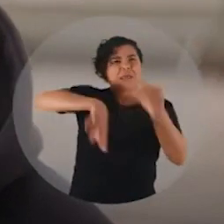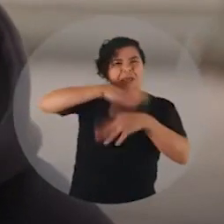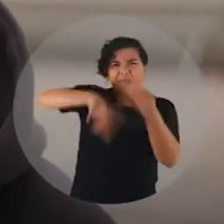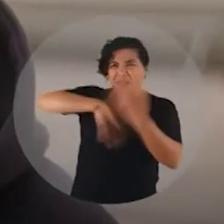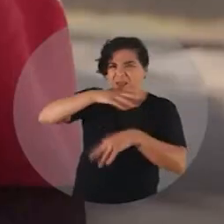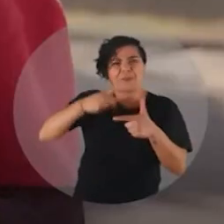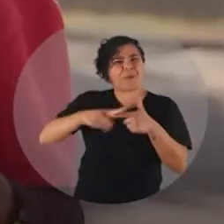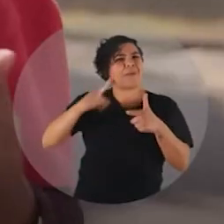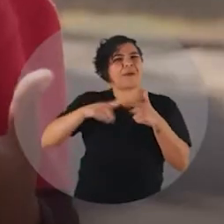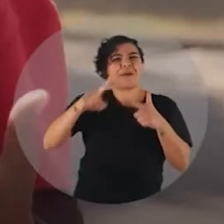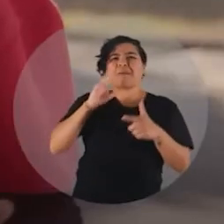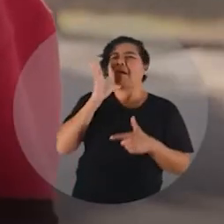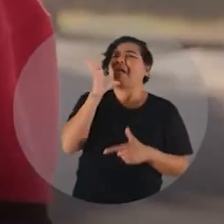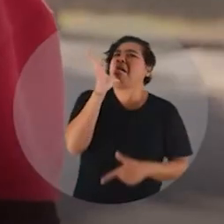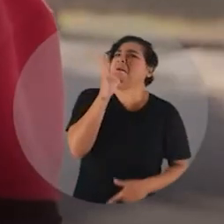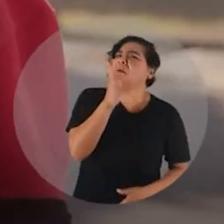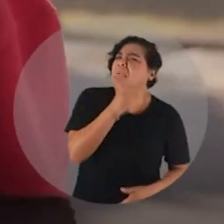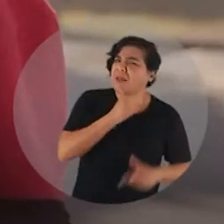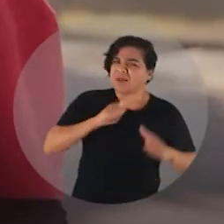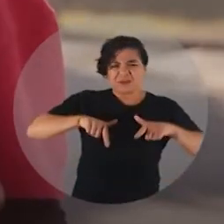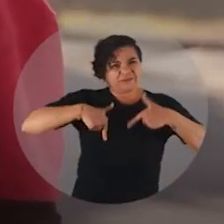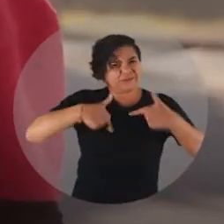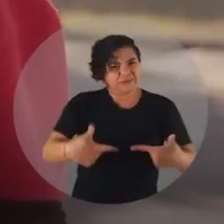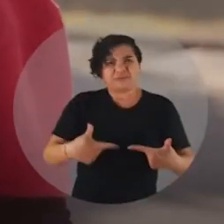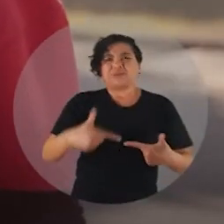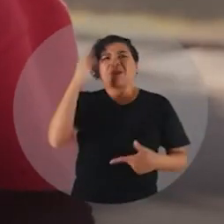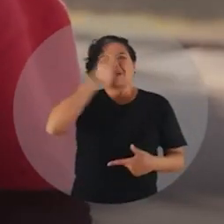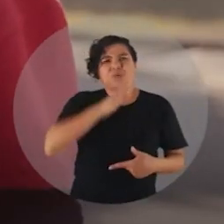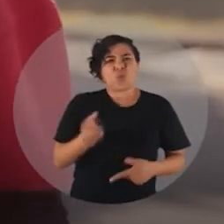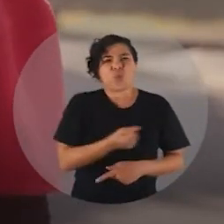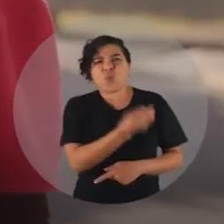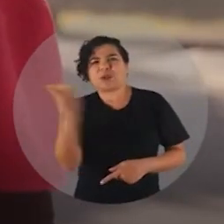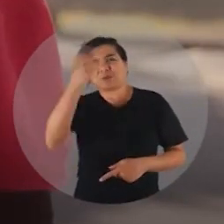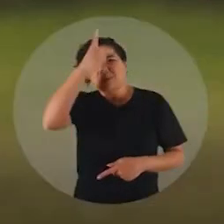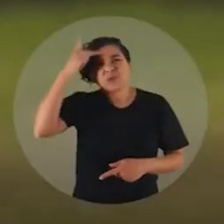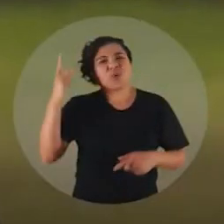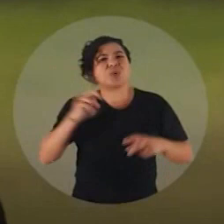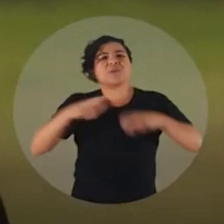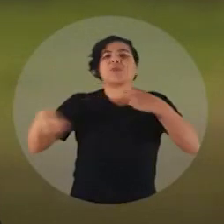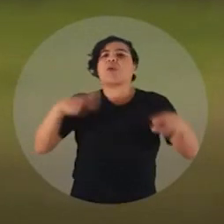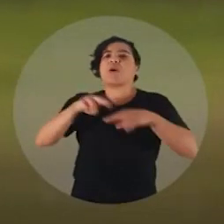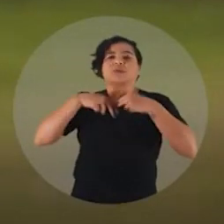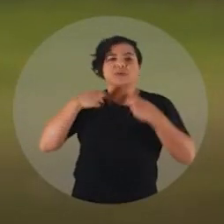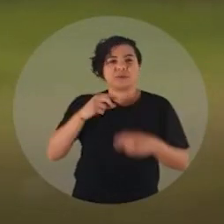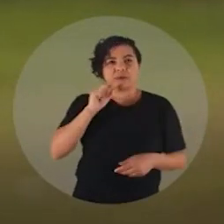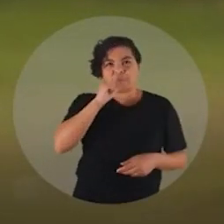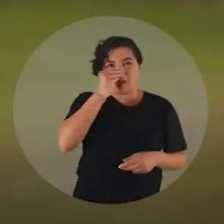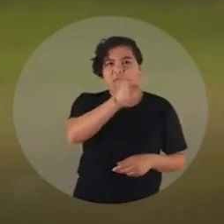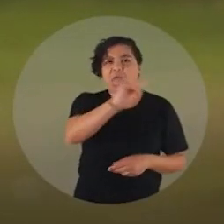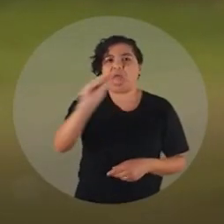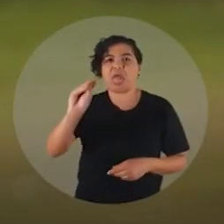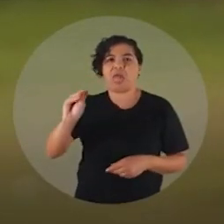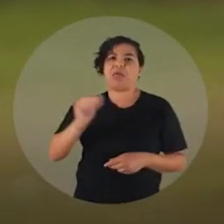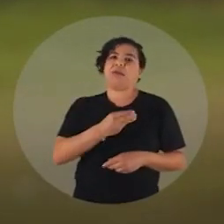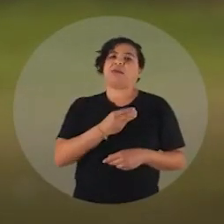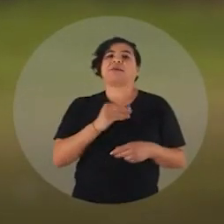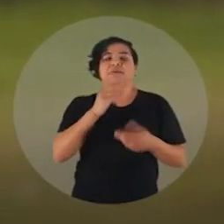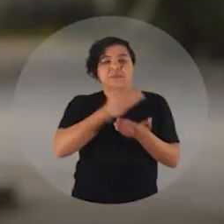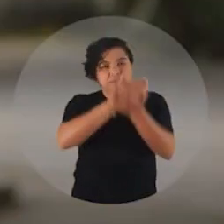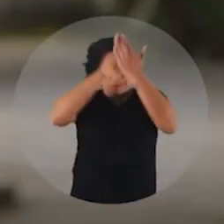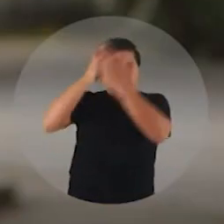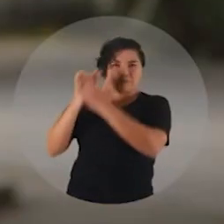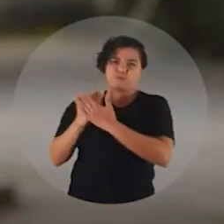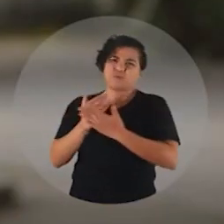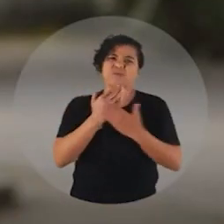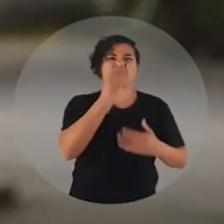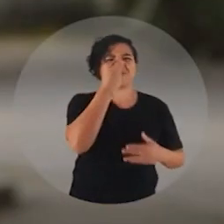com relação à pandemia. A quantidade de morte no Brasil foi absurda por descaso. Simplesmente ele virou as costas quando a gente mais precisou.